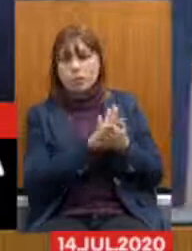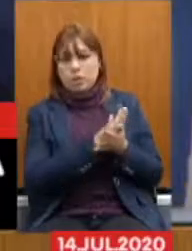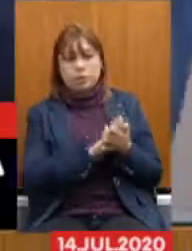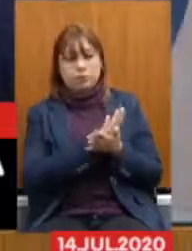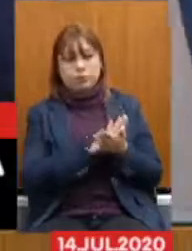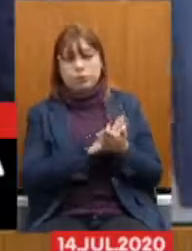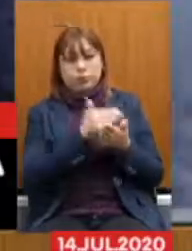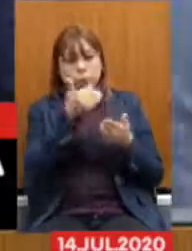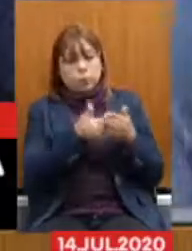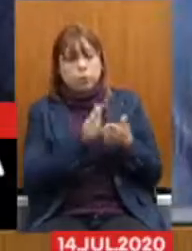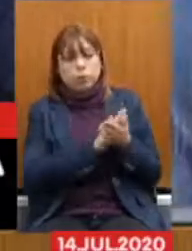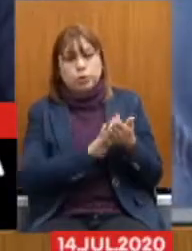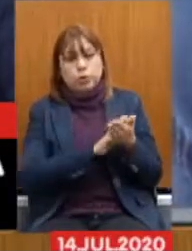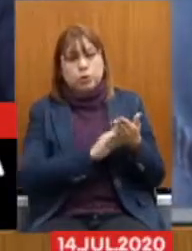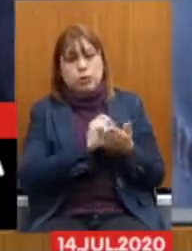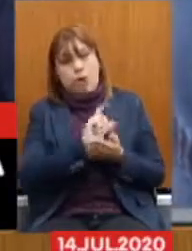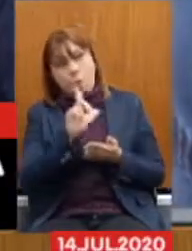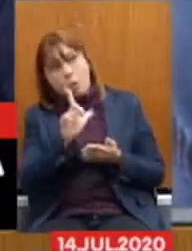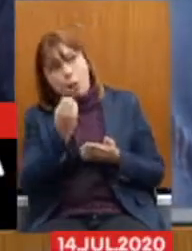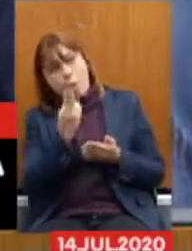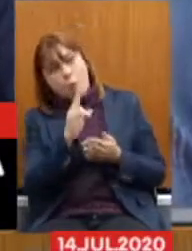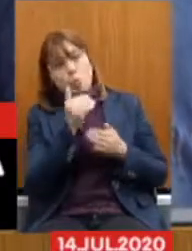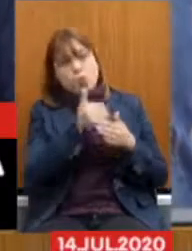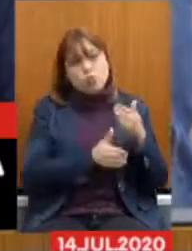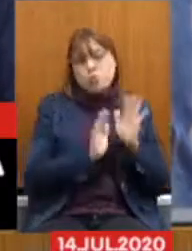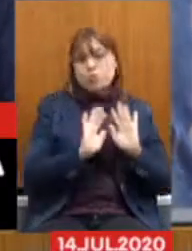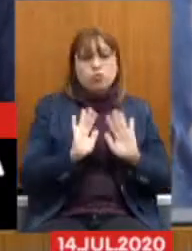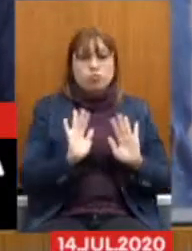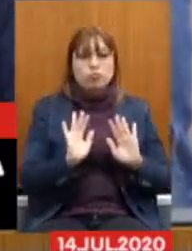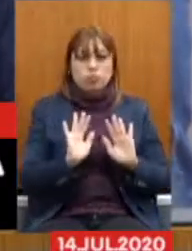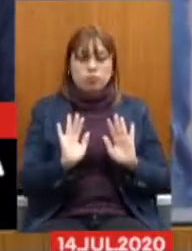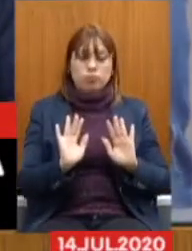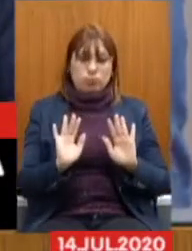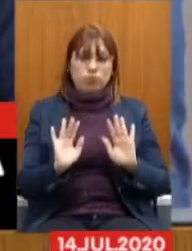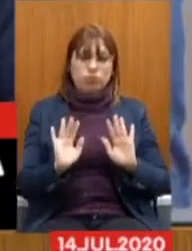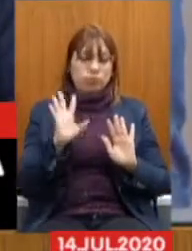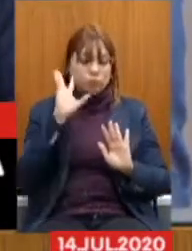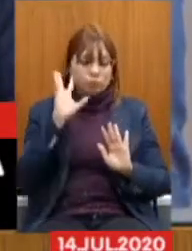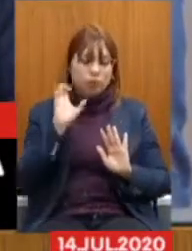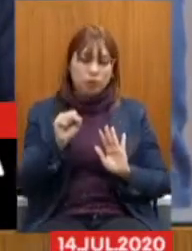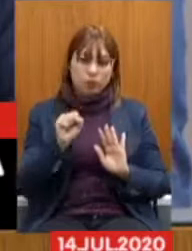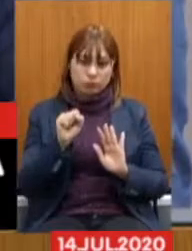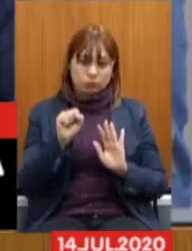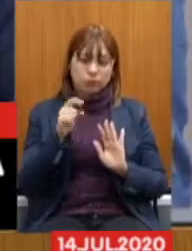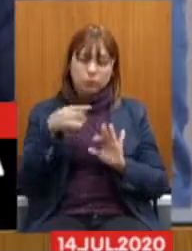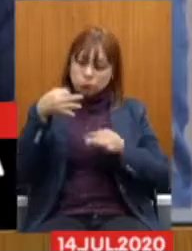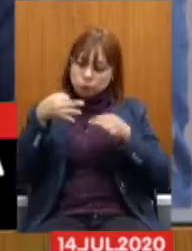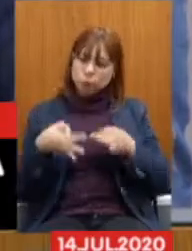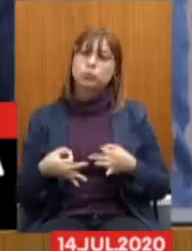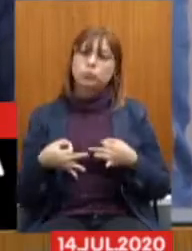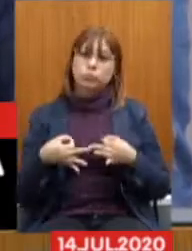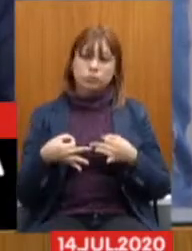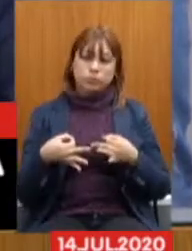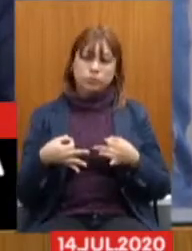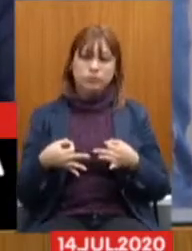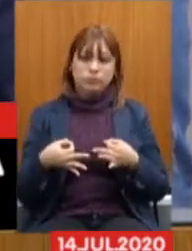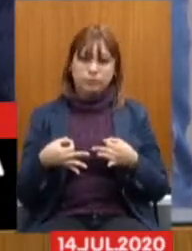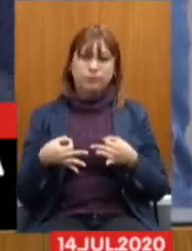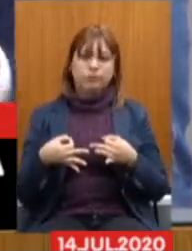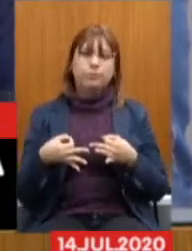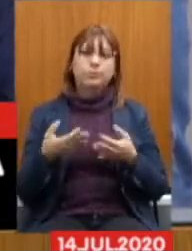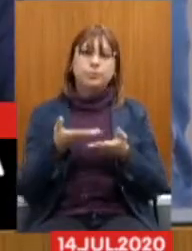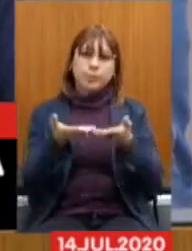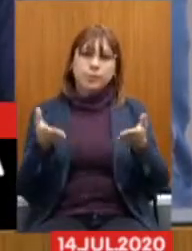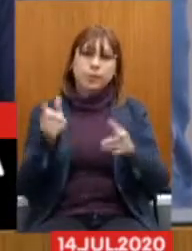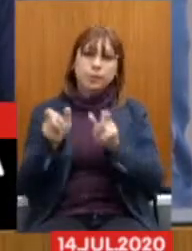baixo em nada com o funcionalismo, eu acho que é justo para essas pessoas,